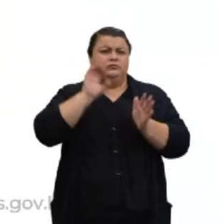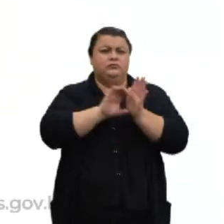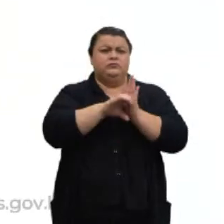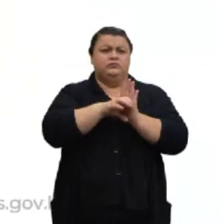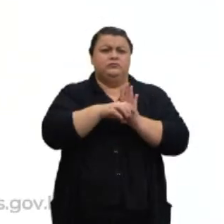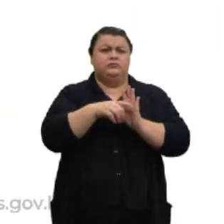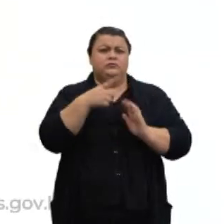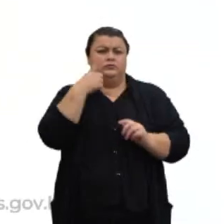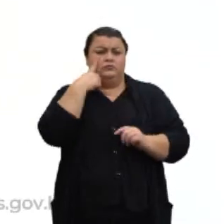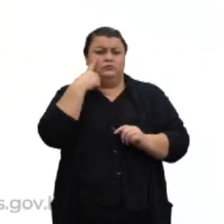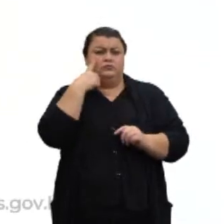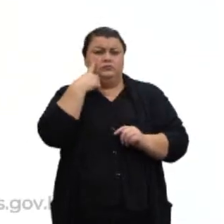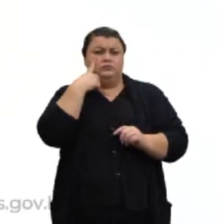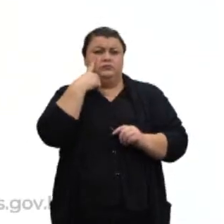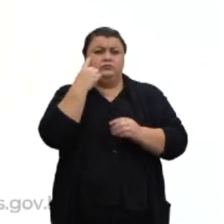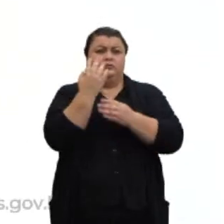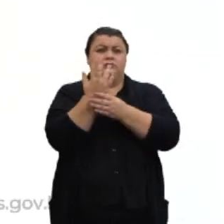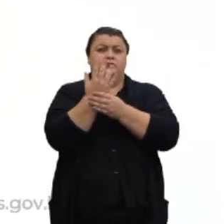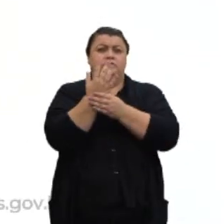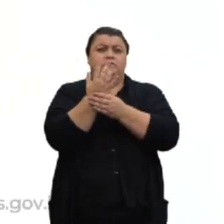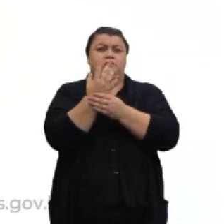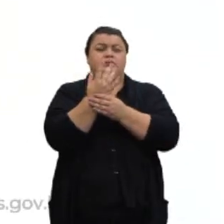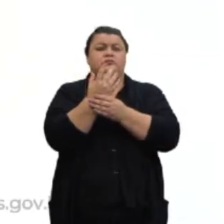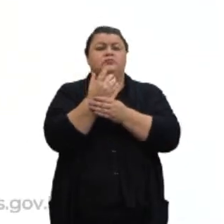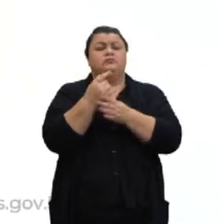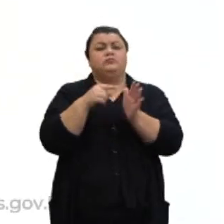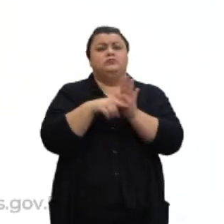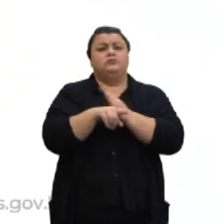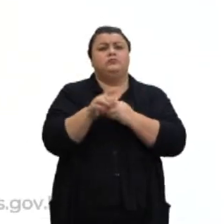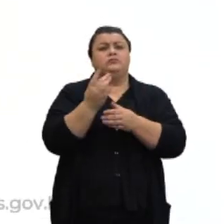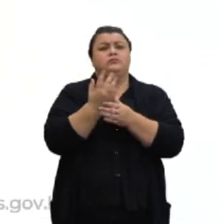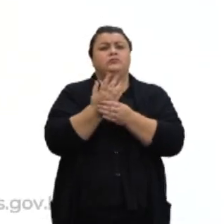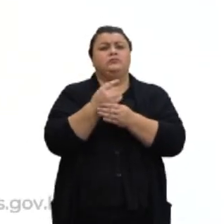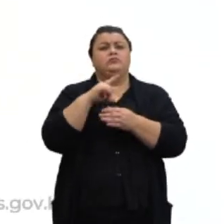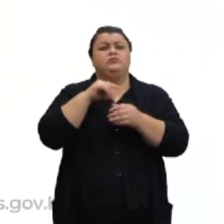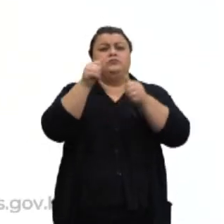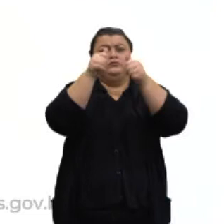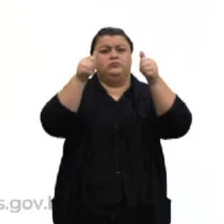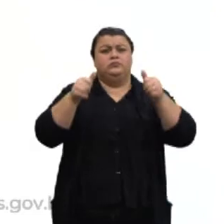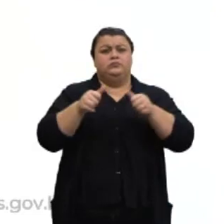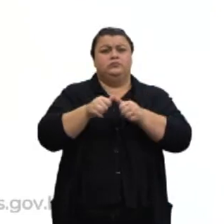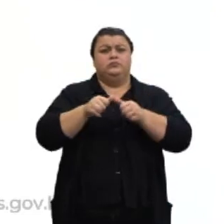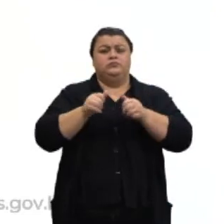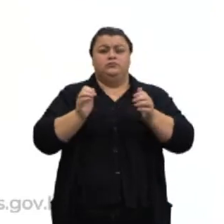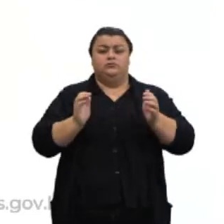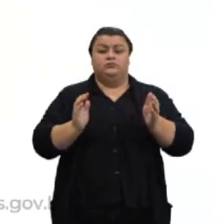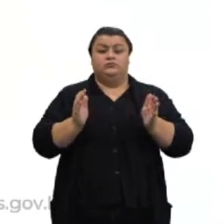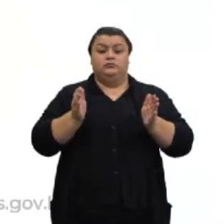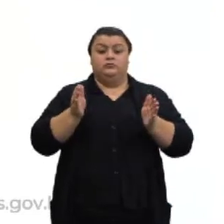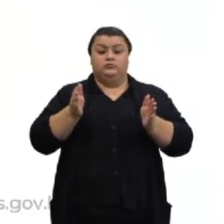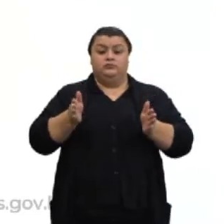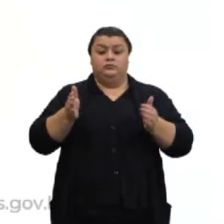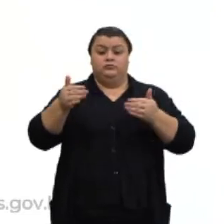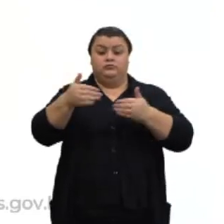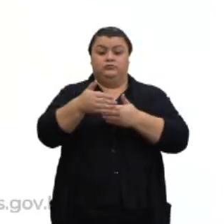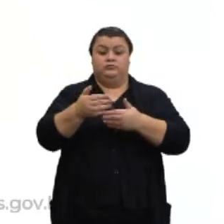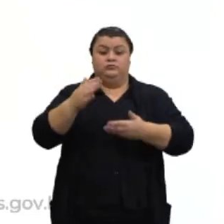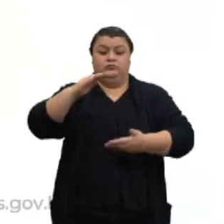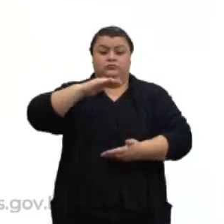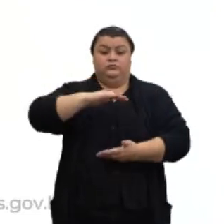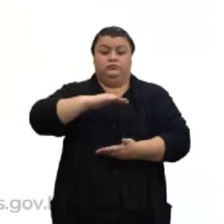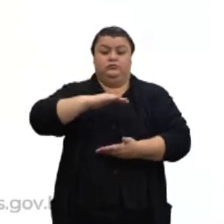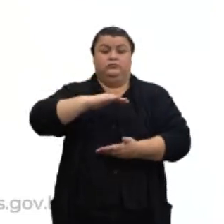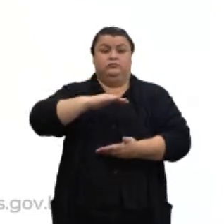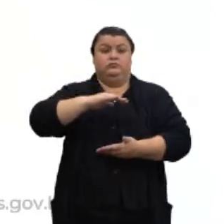Vejam, a questão da URGS, e aqui nós temos uma figura que representa um cubo, e esse cubo tem um